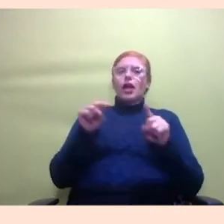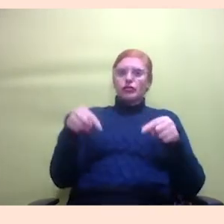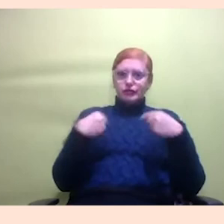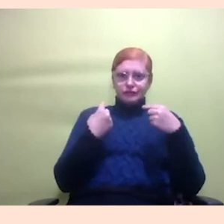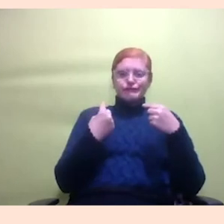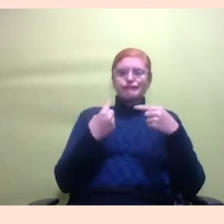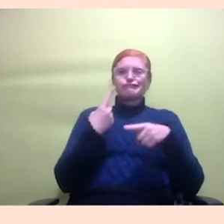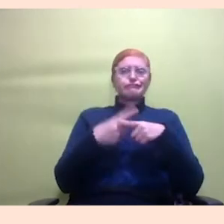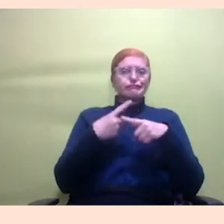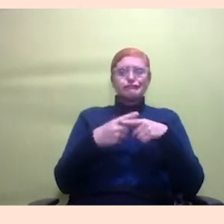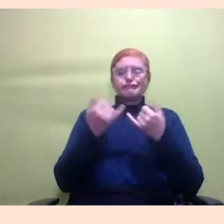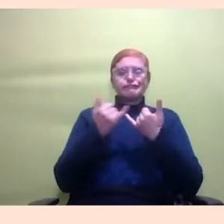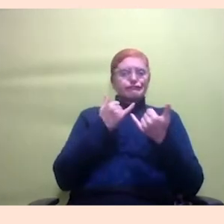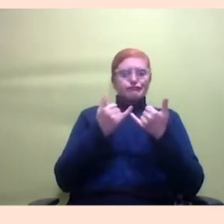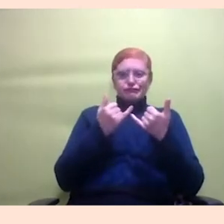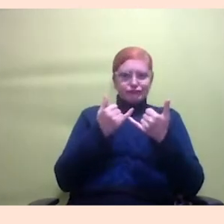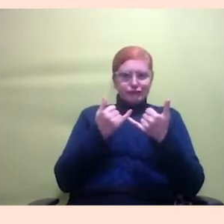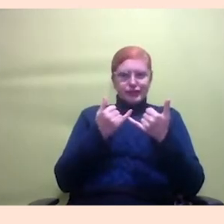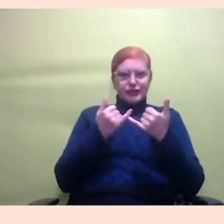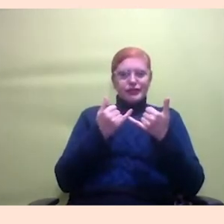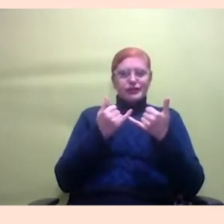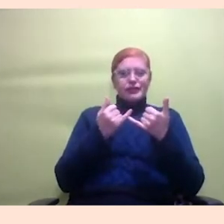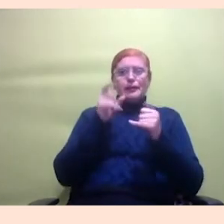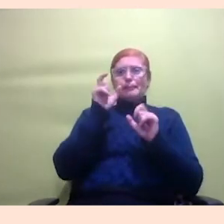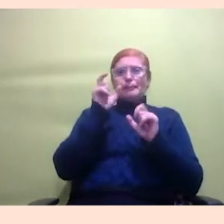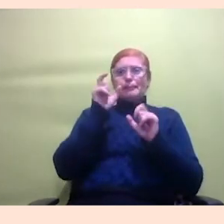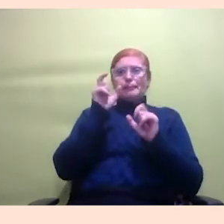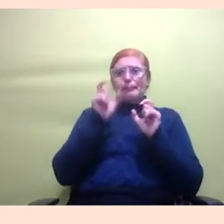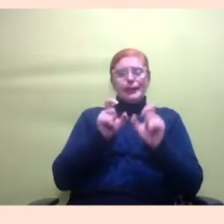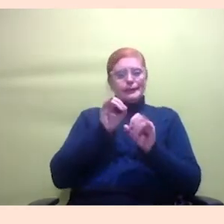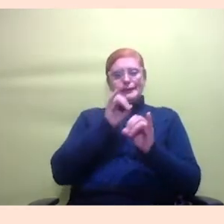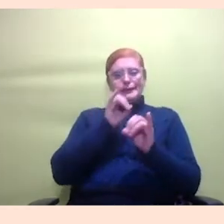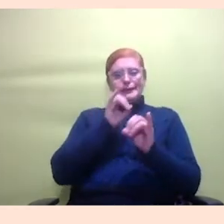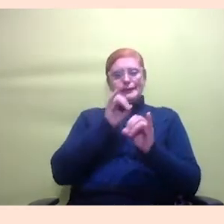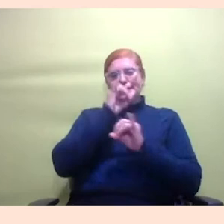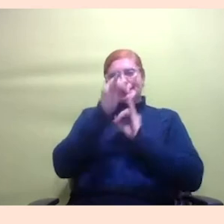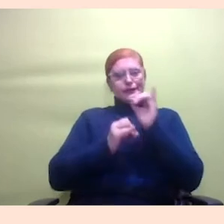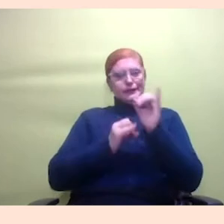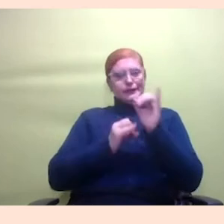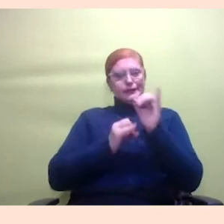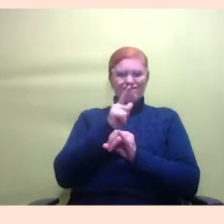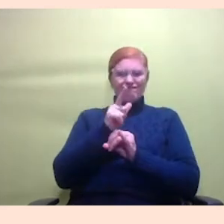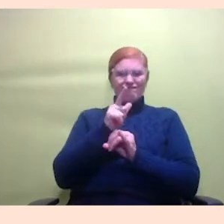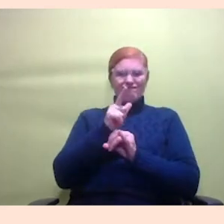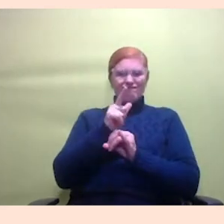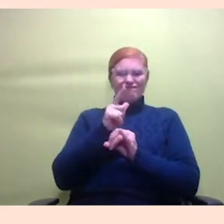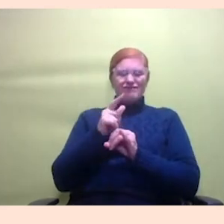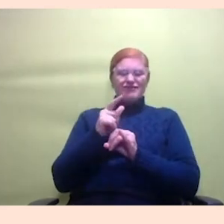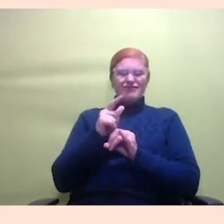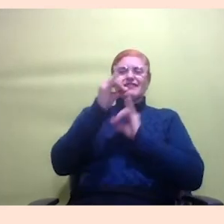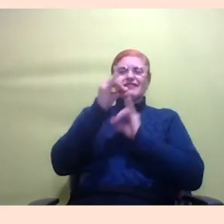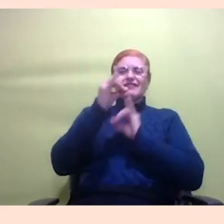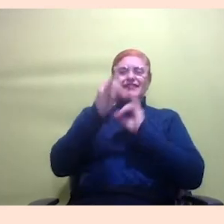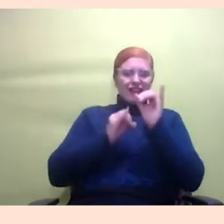por exemplo não era uma pessoa muito da internet não estou sendo uma pessoa muito da internet eu sou da história meu trabalho no